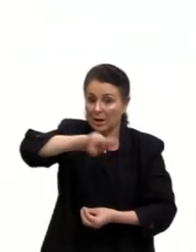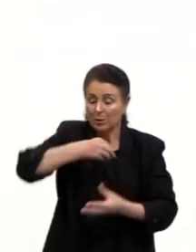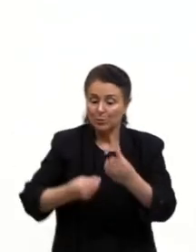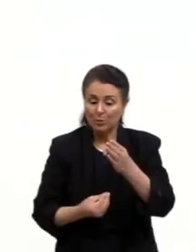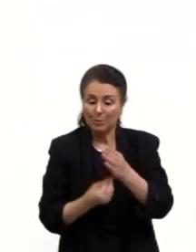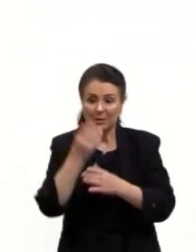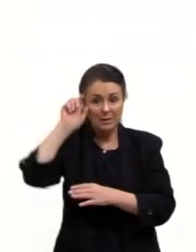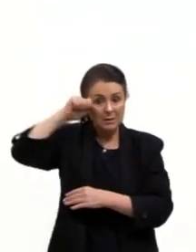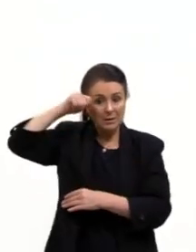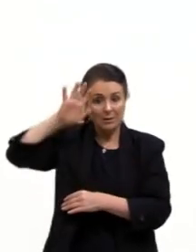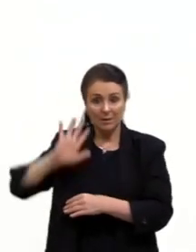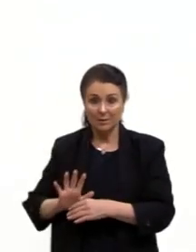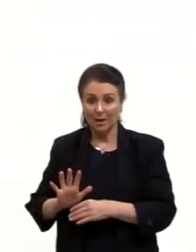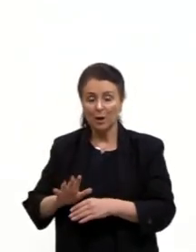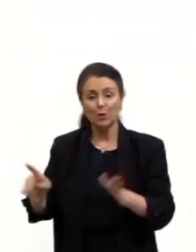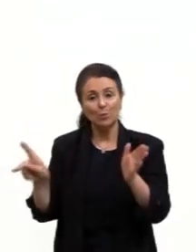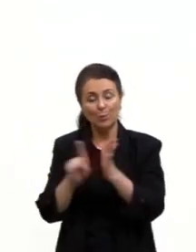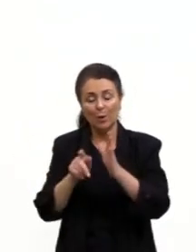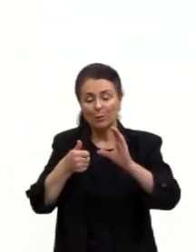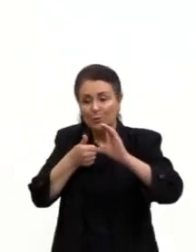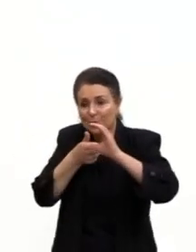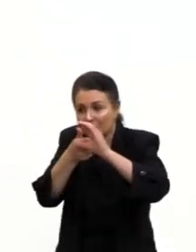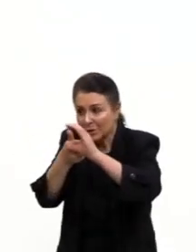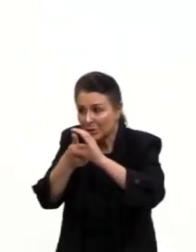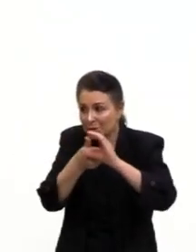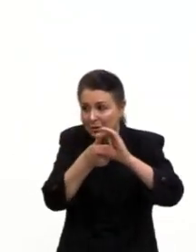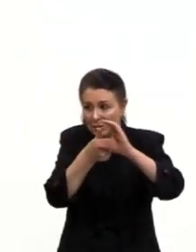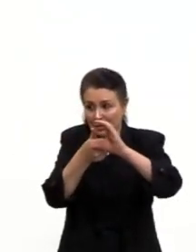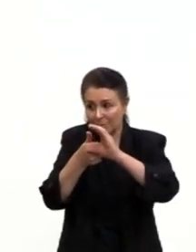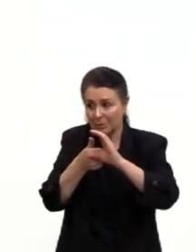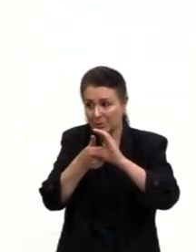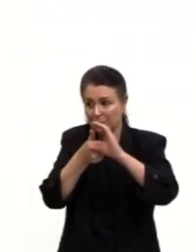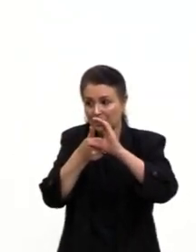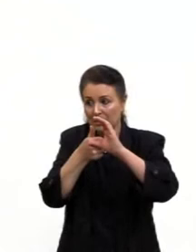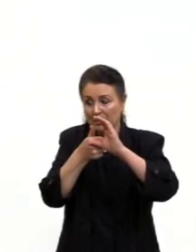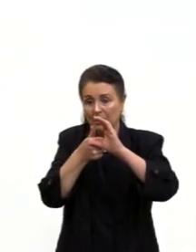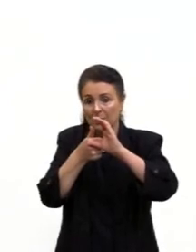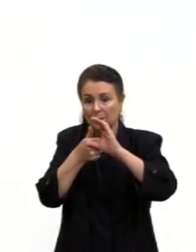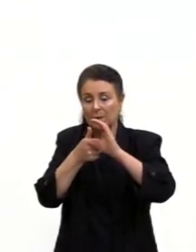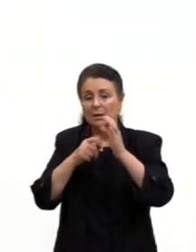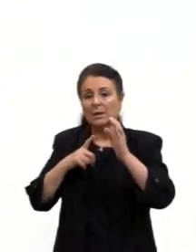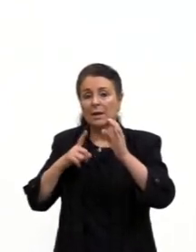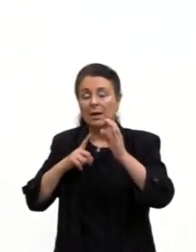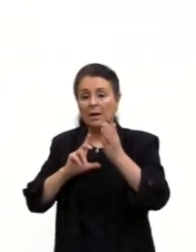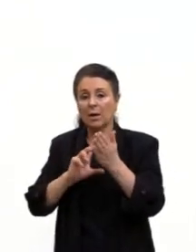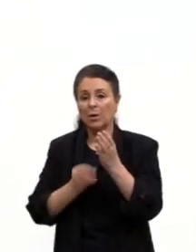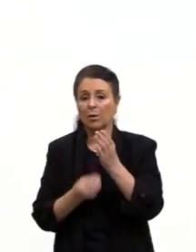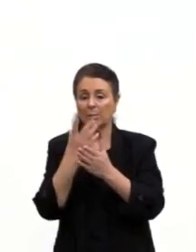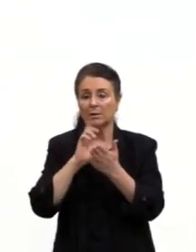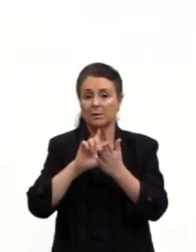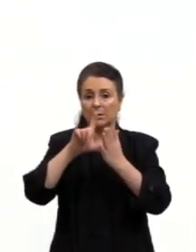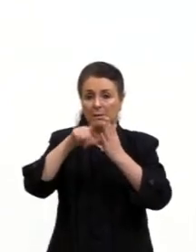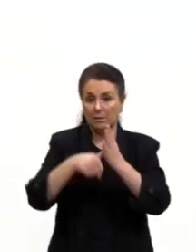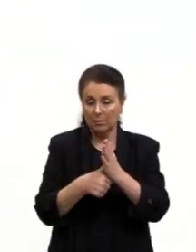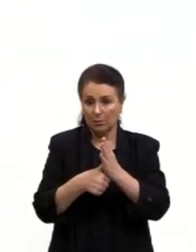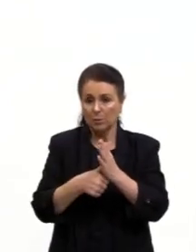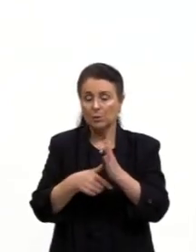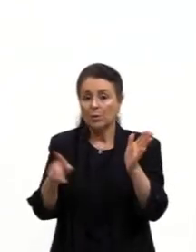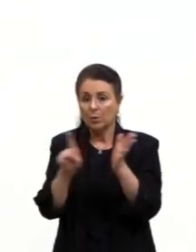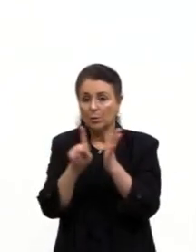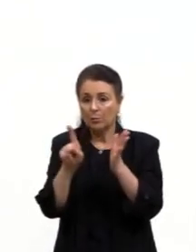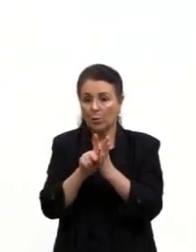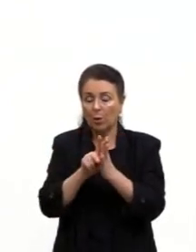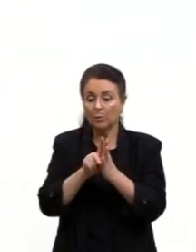o cristianismo. A Umbanda vai surgir um pouquinho depois, já também com o sincretismo com o próprio